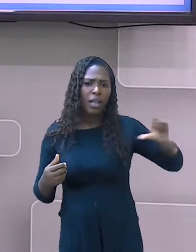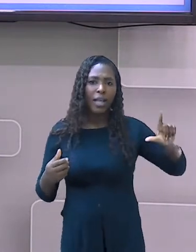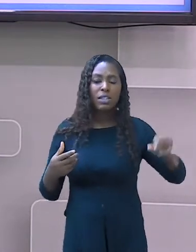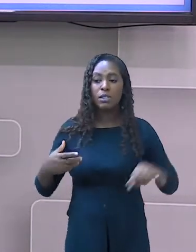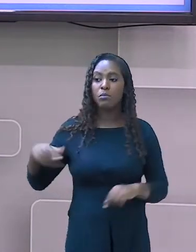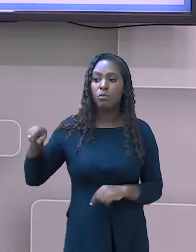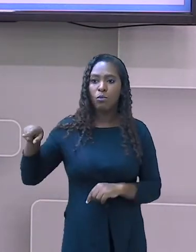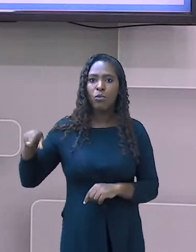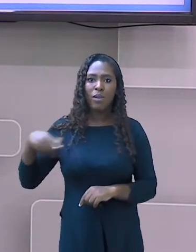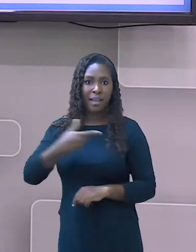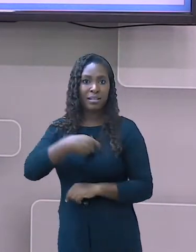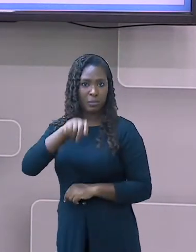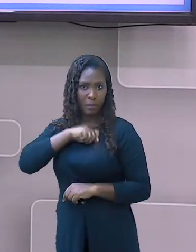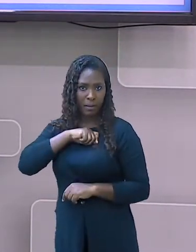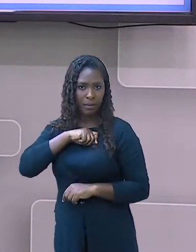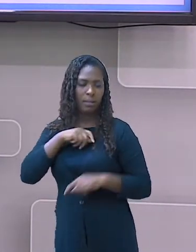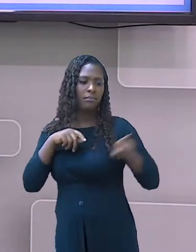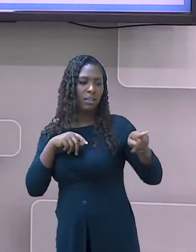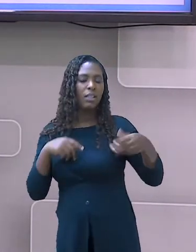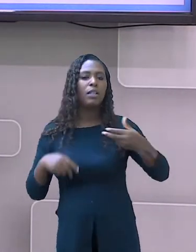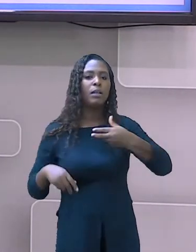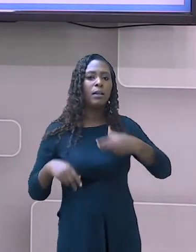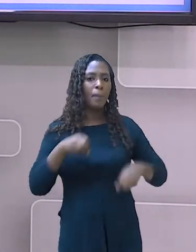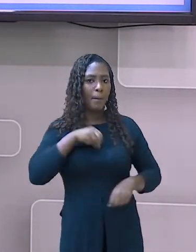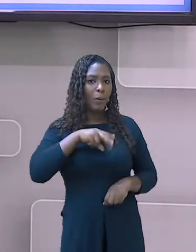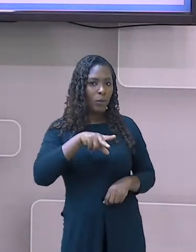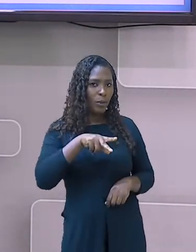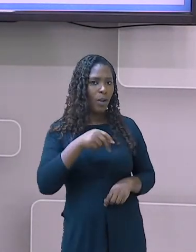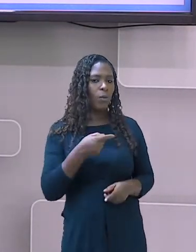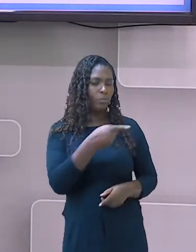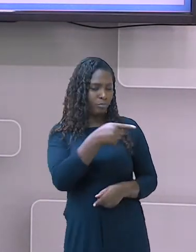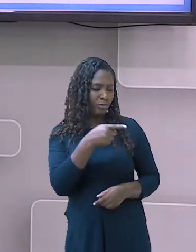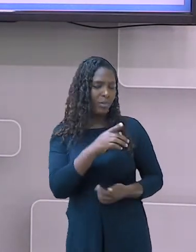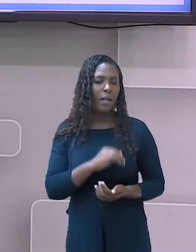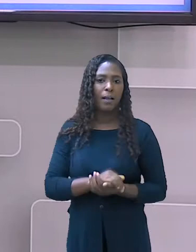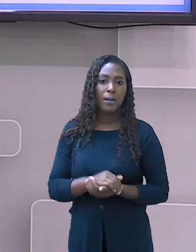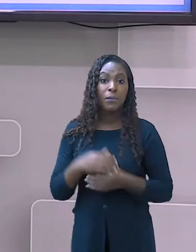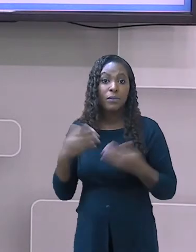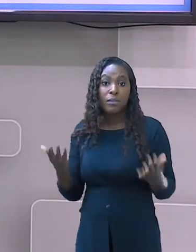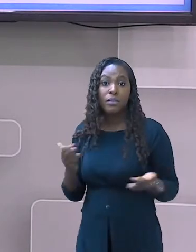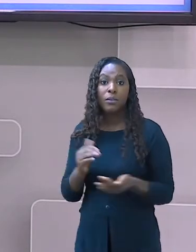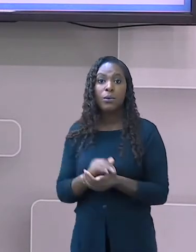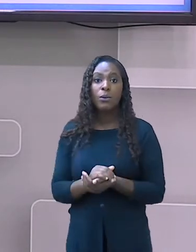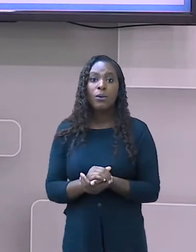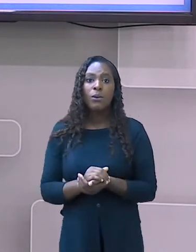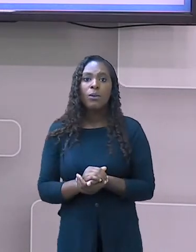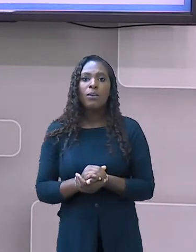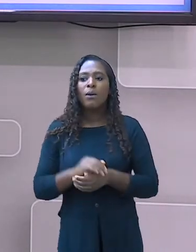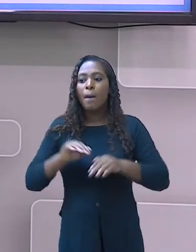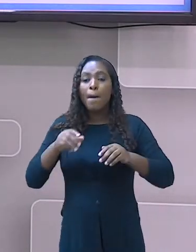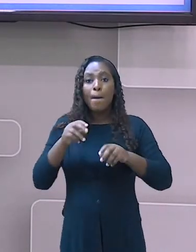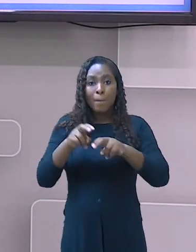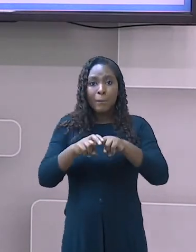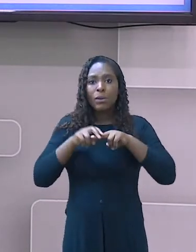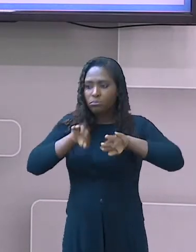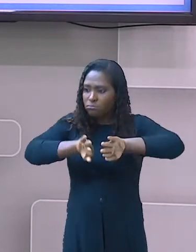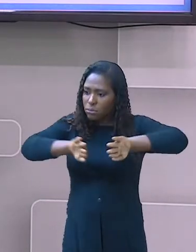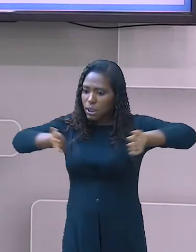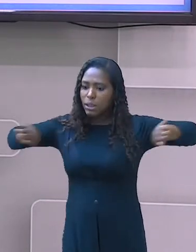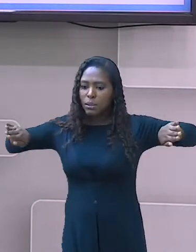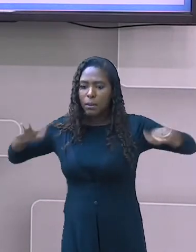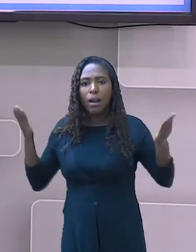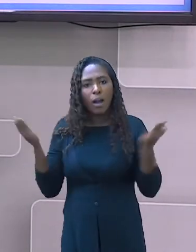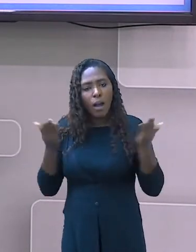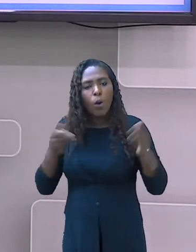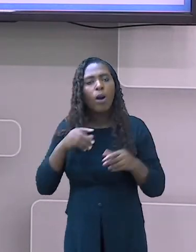acordo com alguns mapas, o território português no Brasil começava próximo, onde